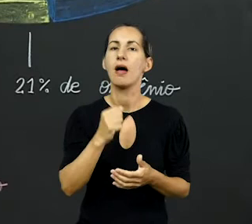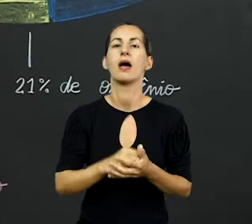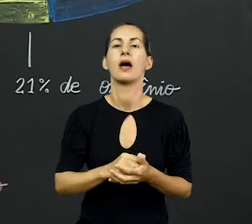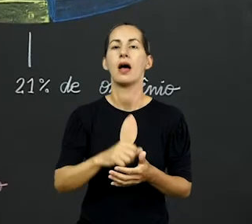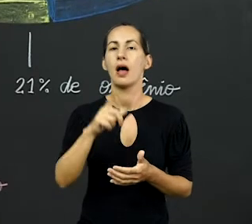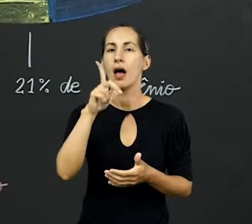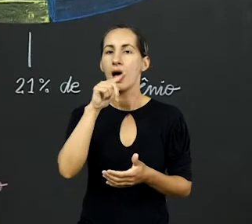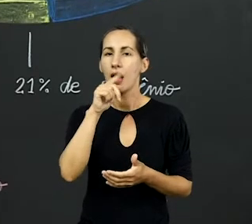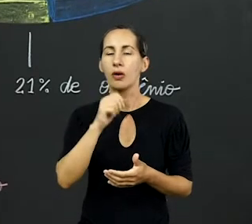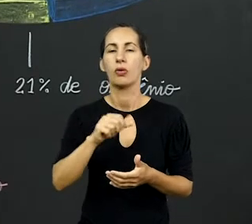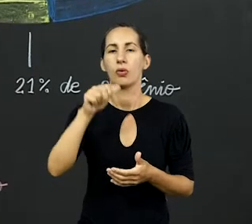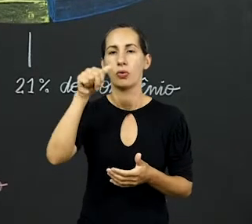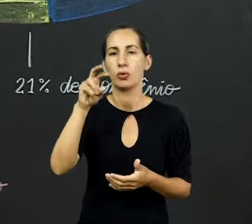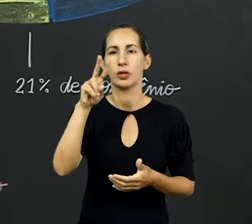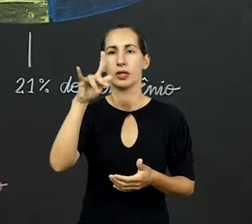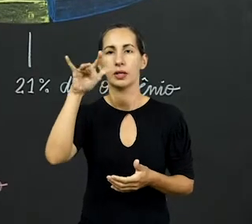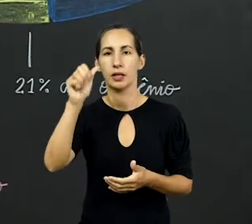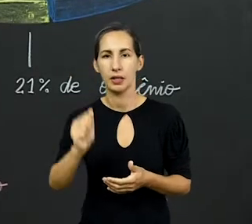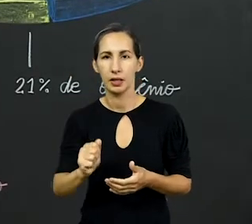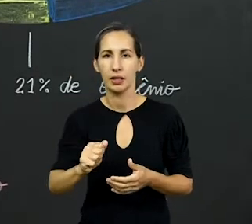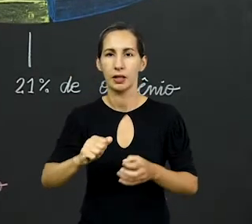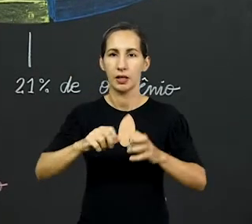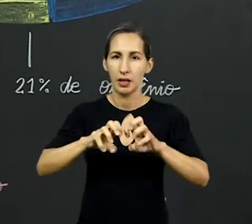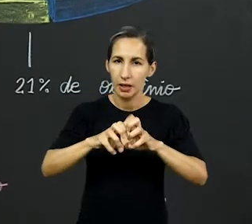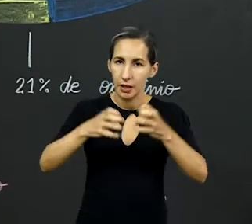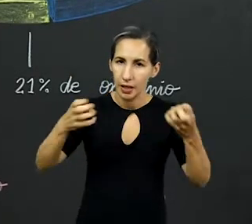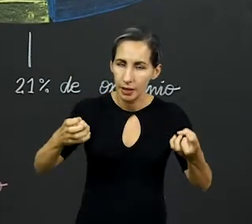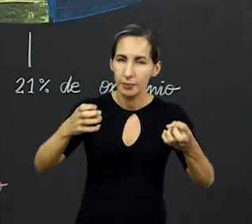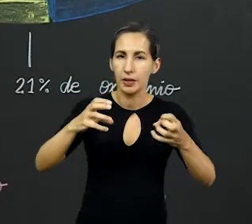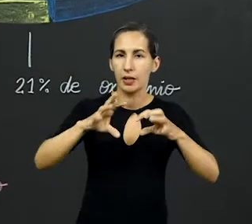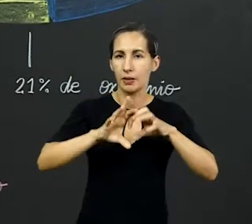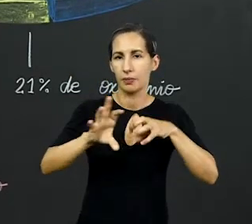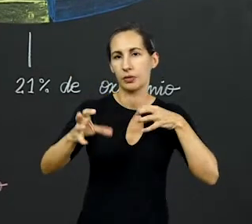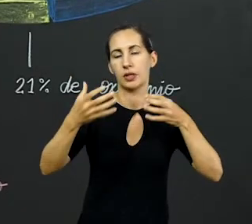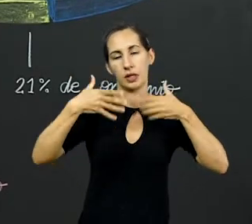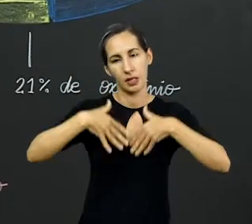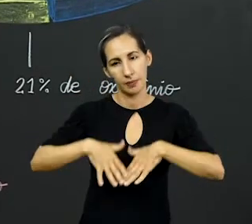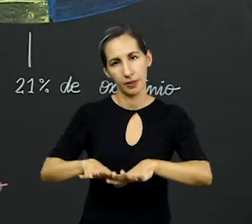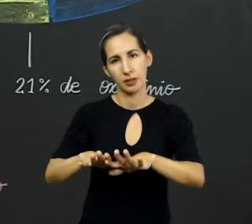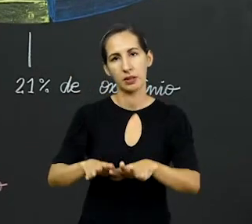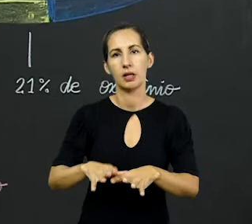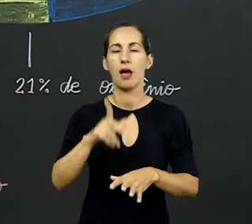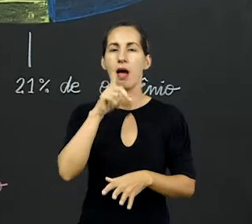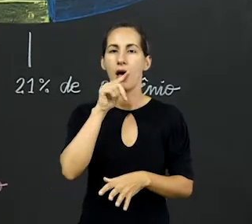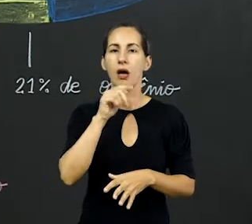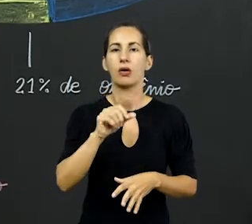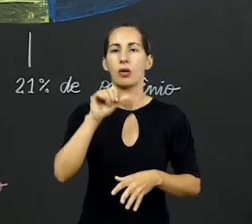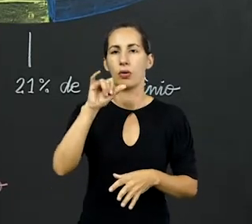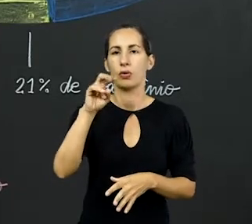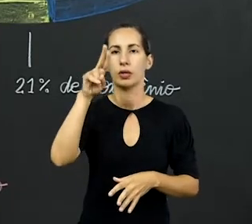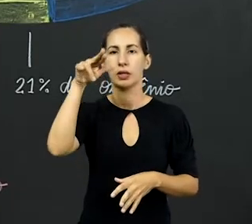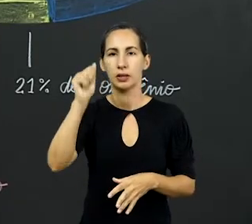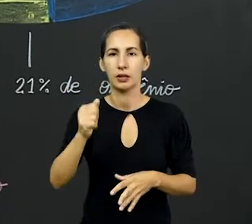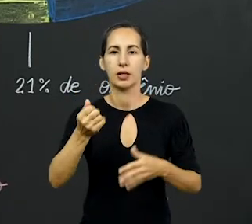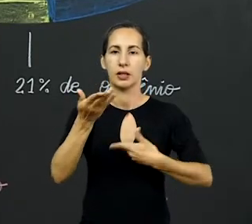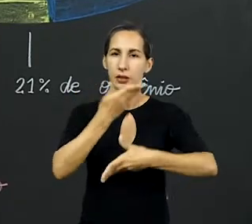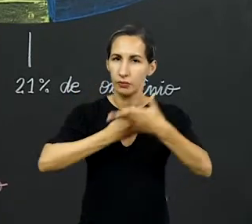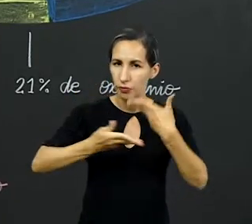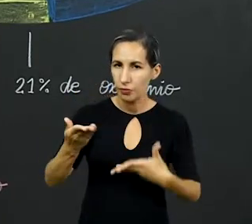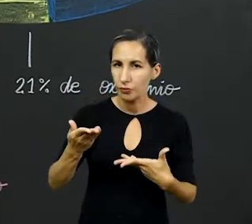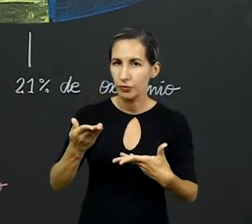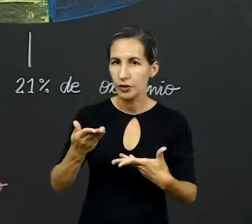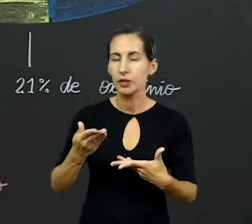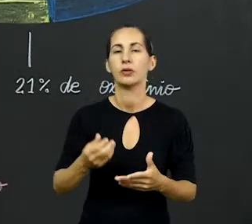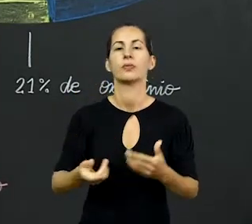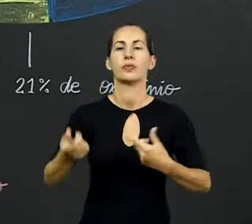nitrogenada, tem ureia. É a quebra dessas proteínas aí, está sendo eliminada. Então, na urina, eu estou devolvendo para a natureza, estou fazendo